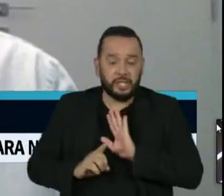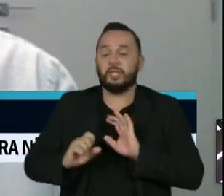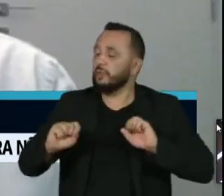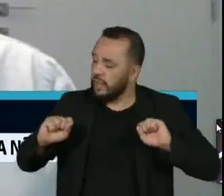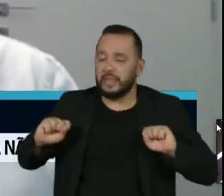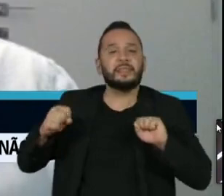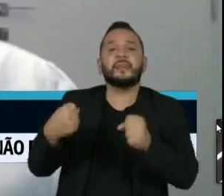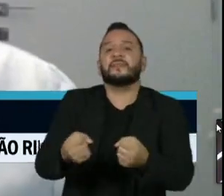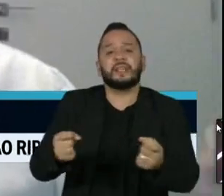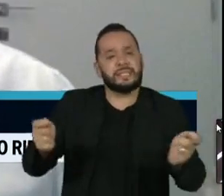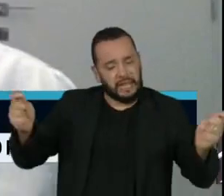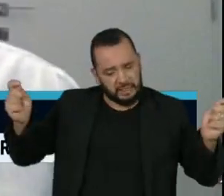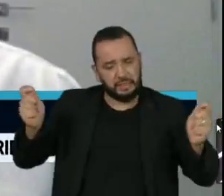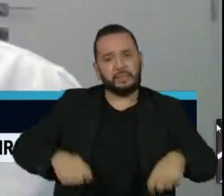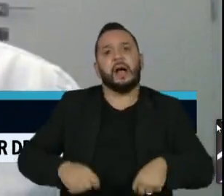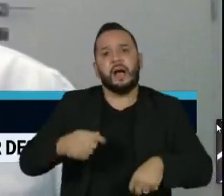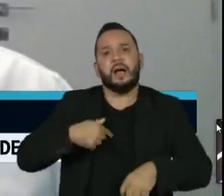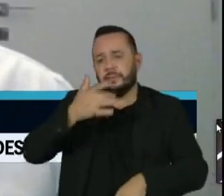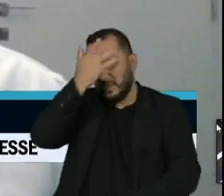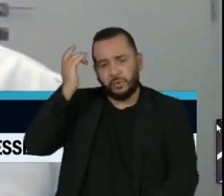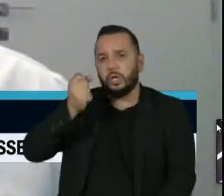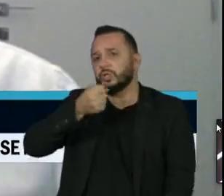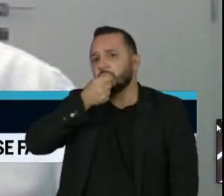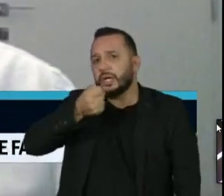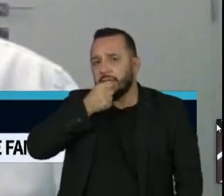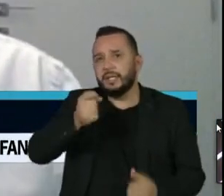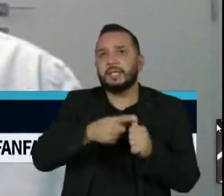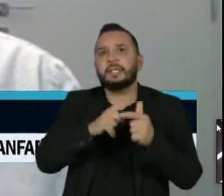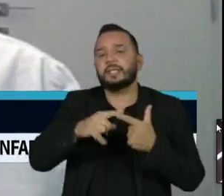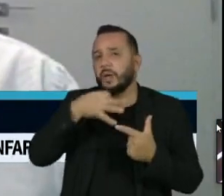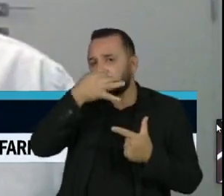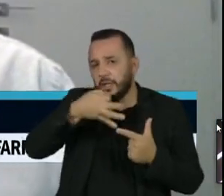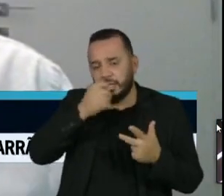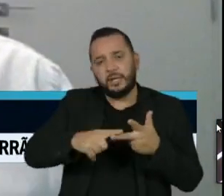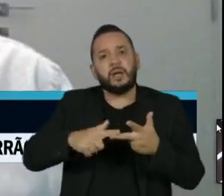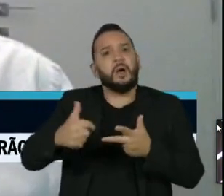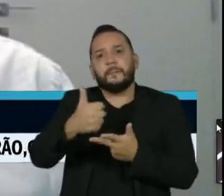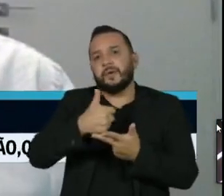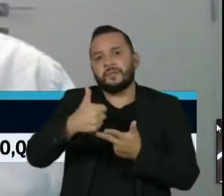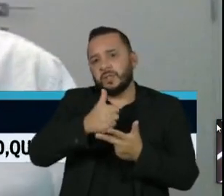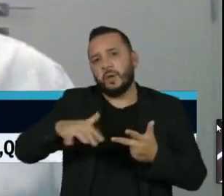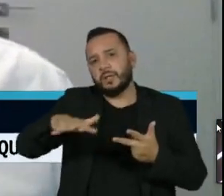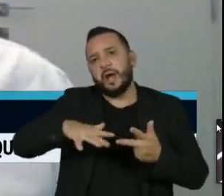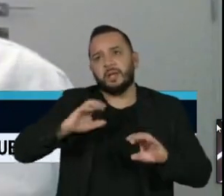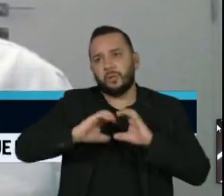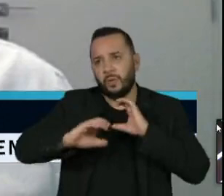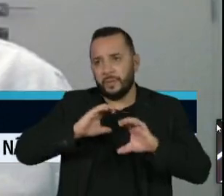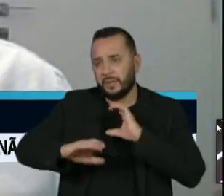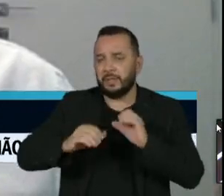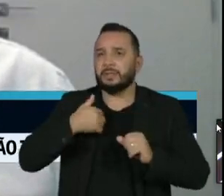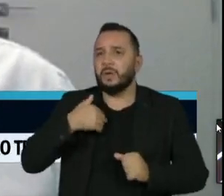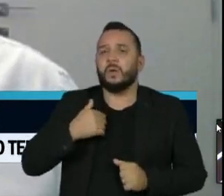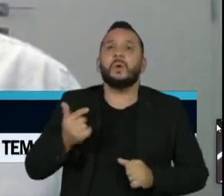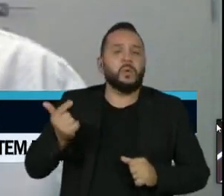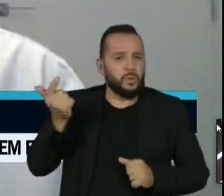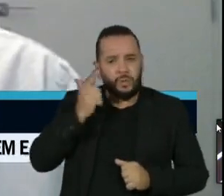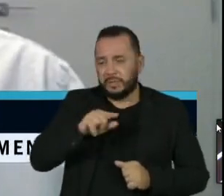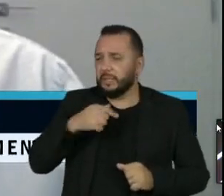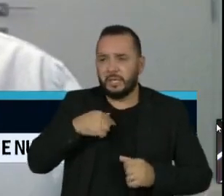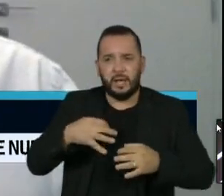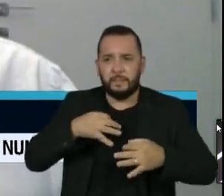que garante a jornalistas, críticos, a profissionais das mais variadas áreas a poder